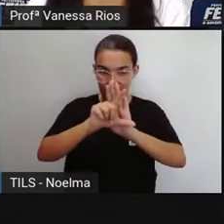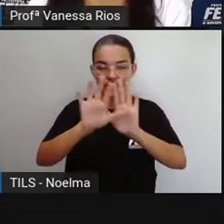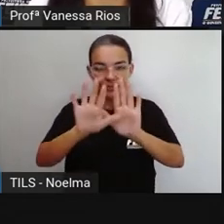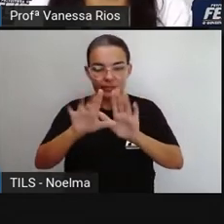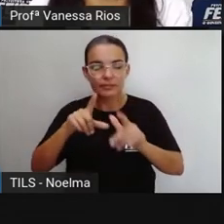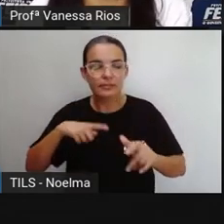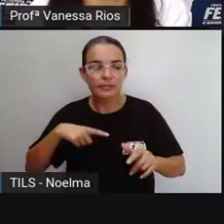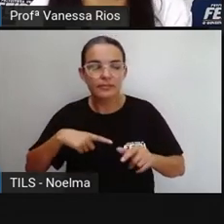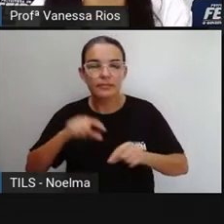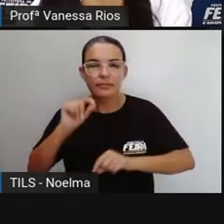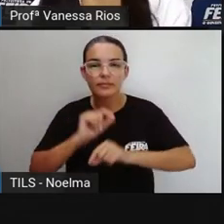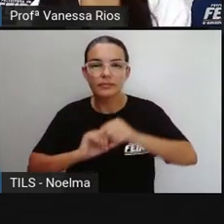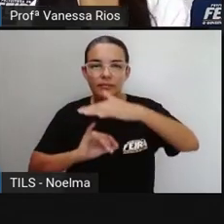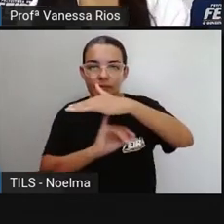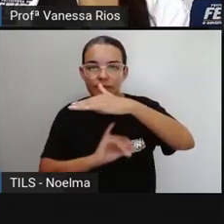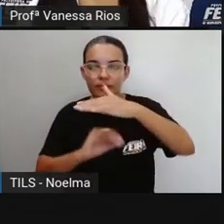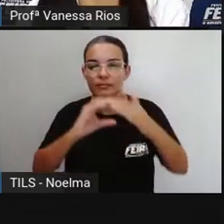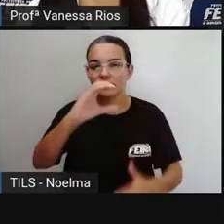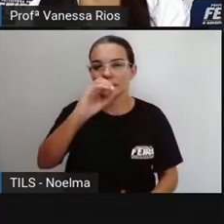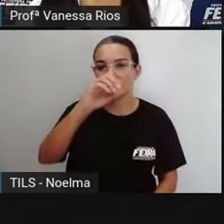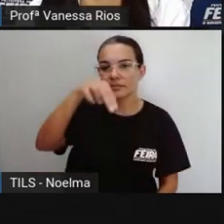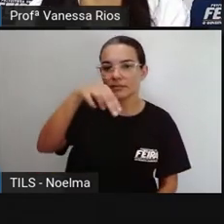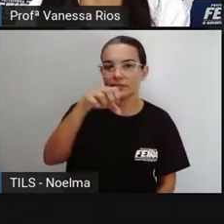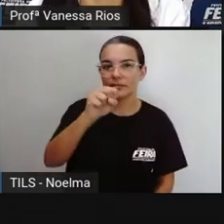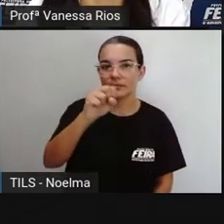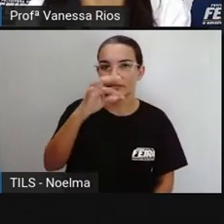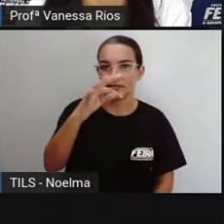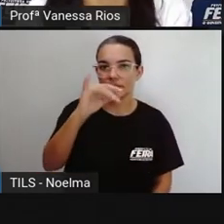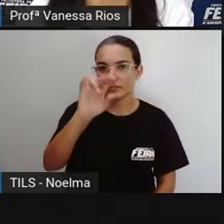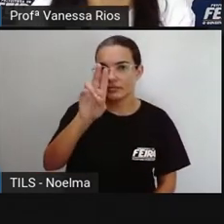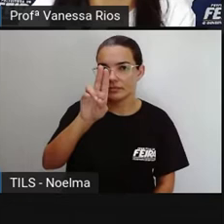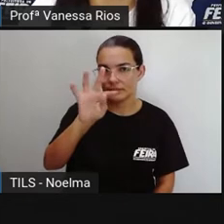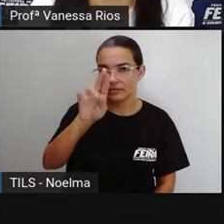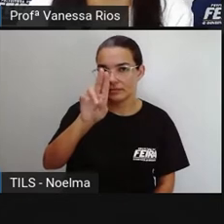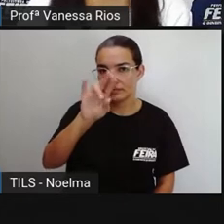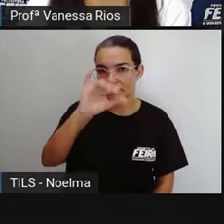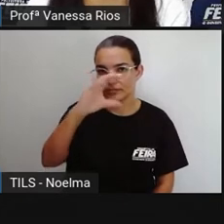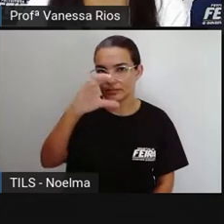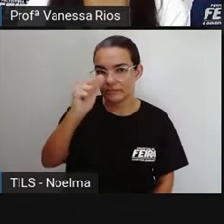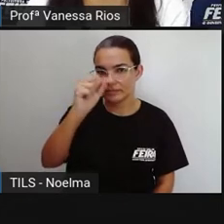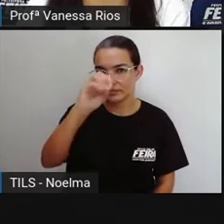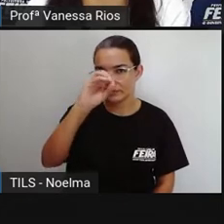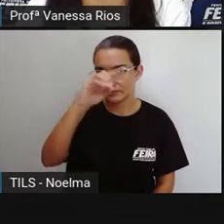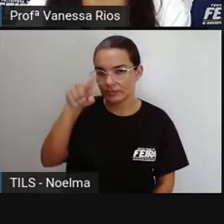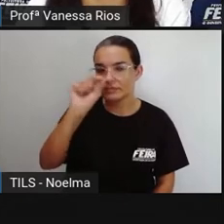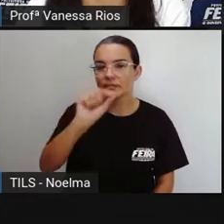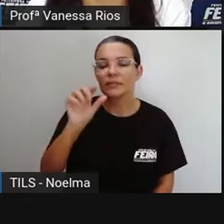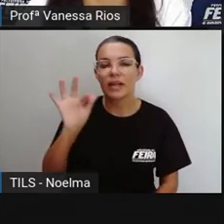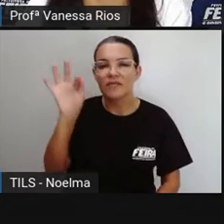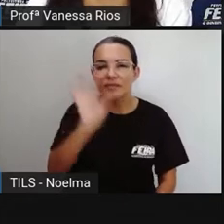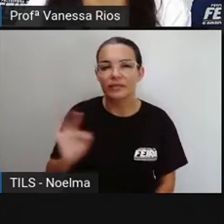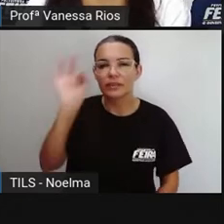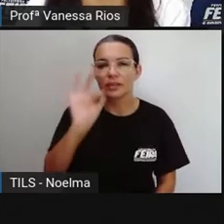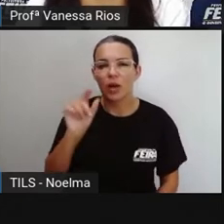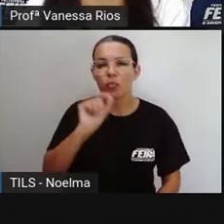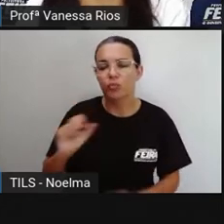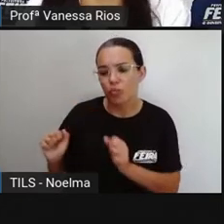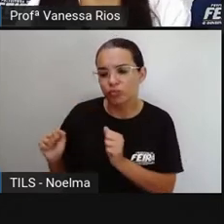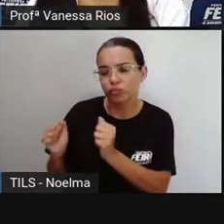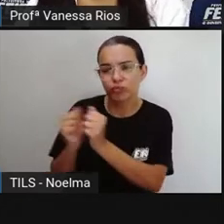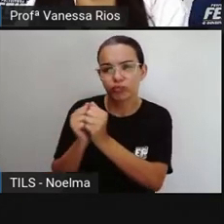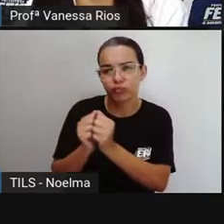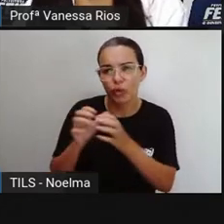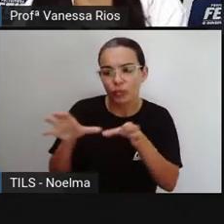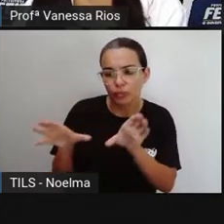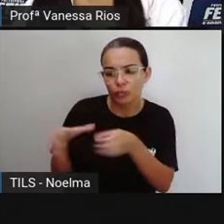constituições, no Brasil existe aí a Constituição Federal, que é o conjunto de leis que vai gerir,